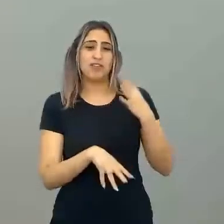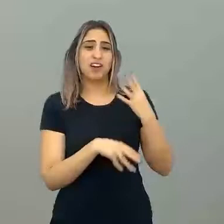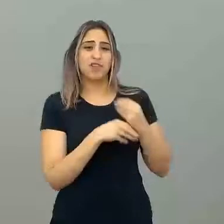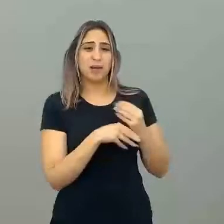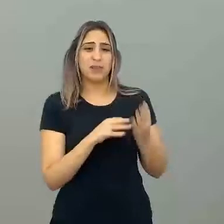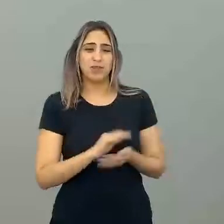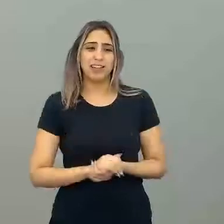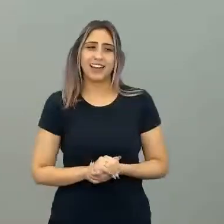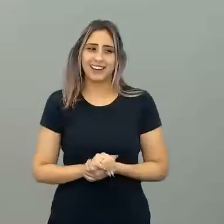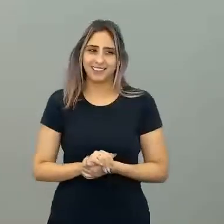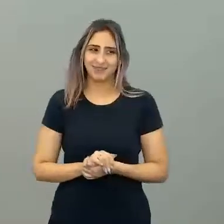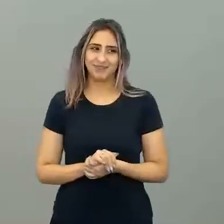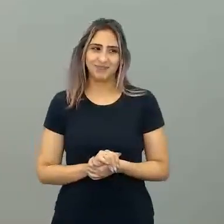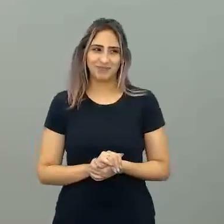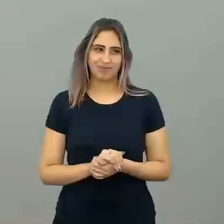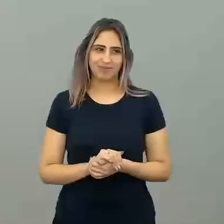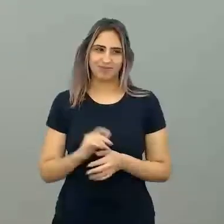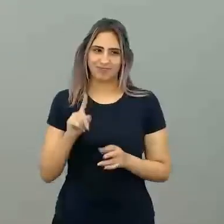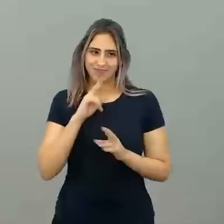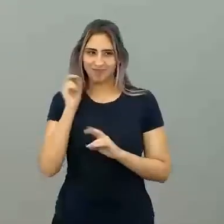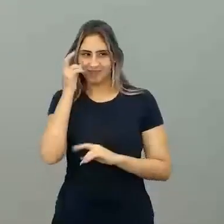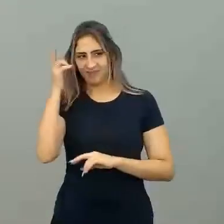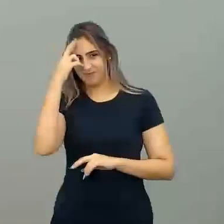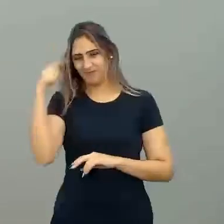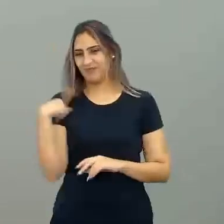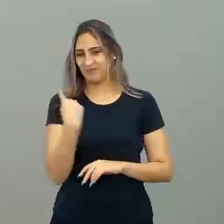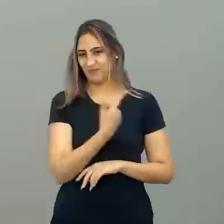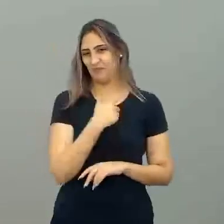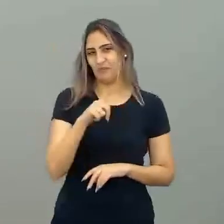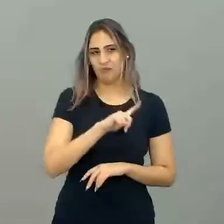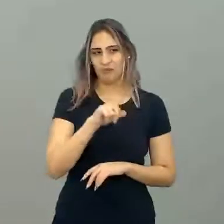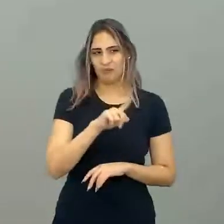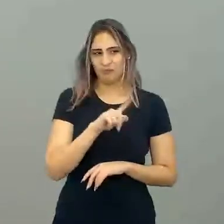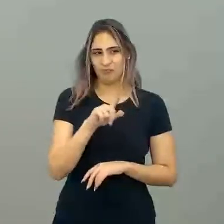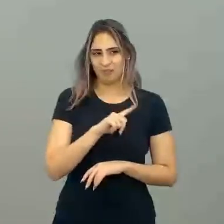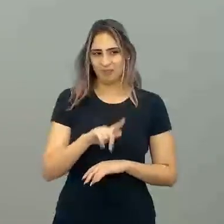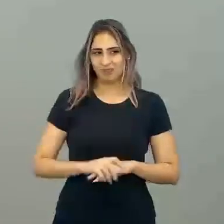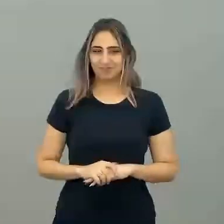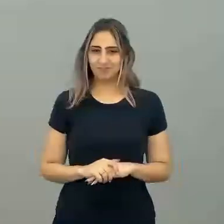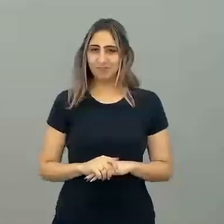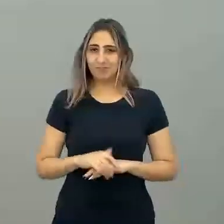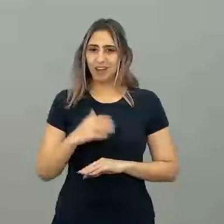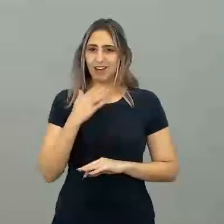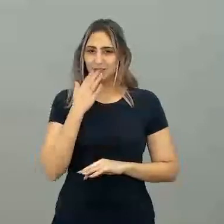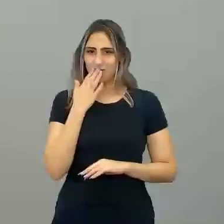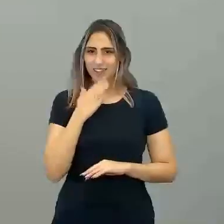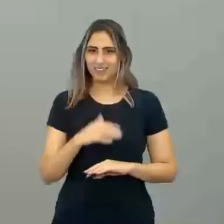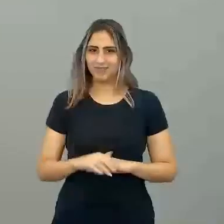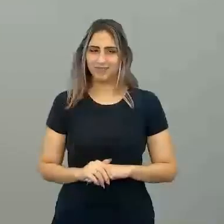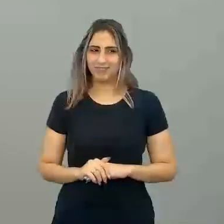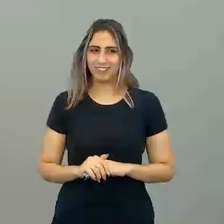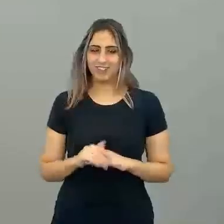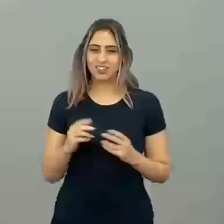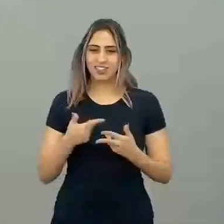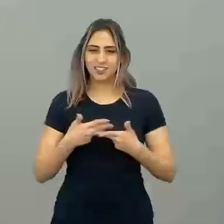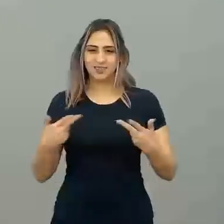cultura de massa em relação à cultura que a gente tem. Então, eu quero falar com jovens, né, adolescentes, sobre